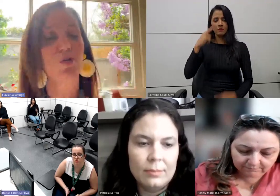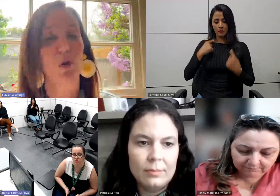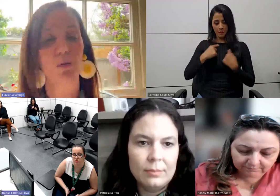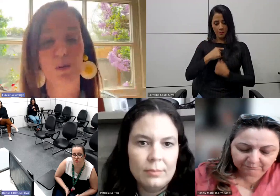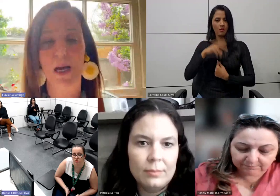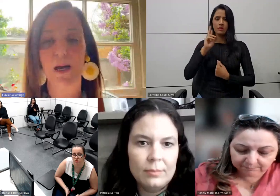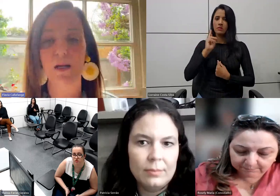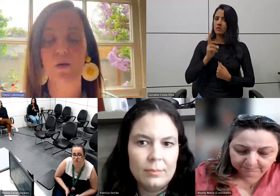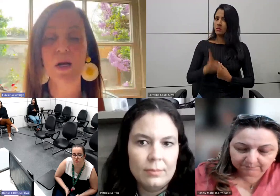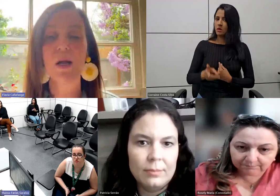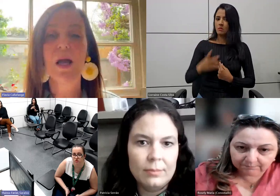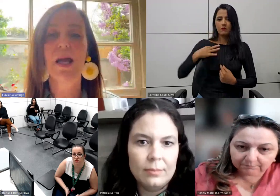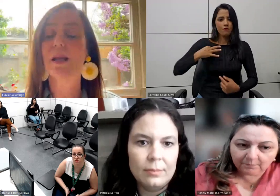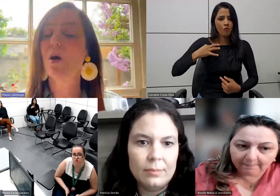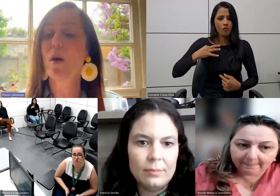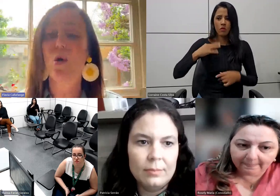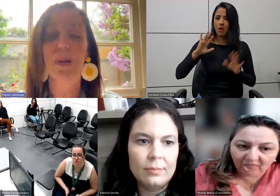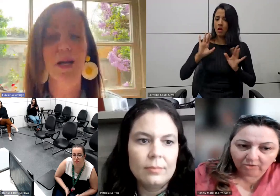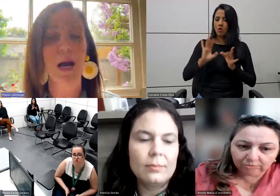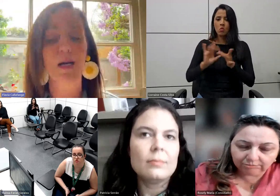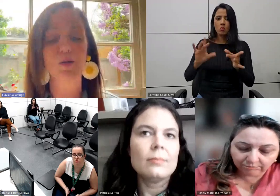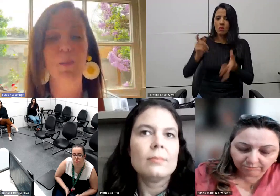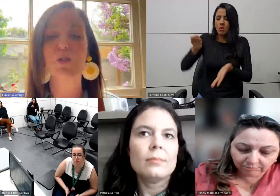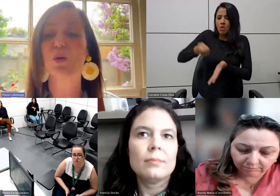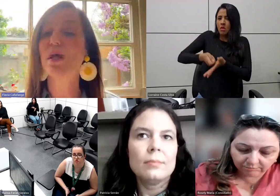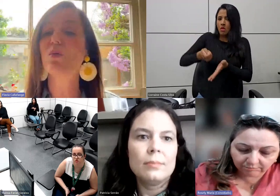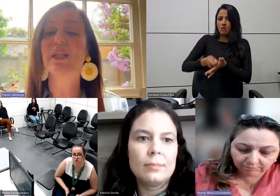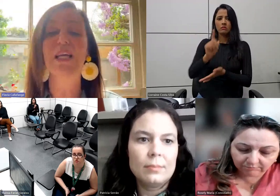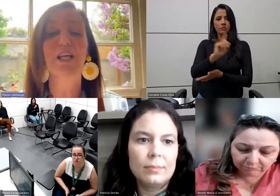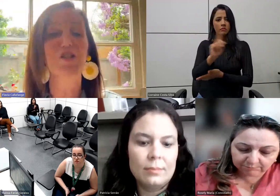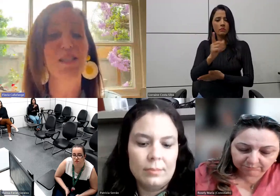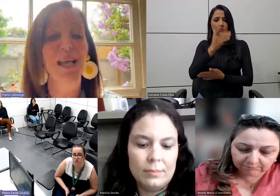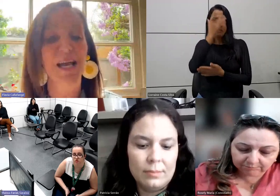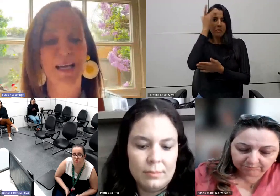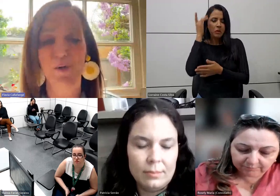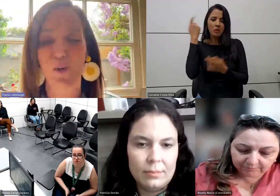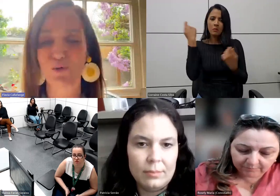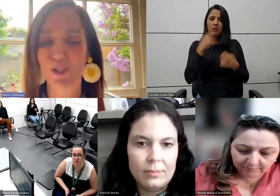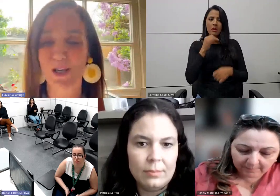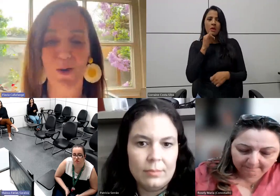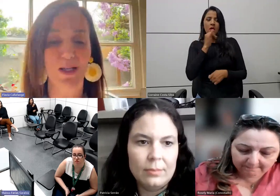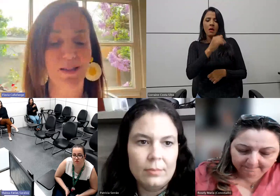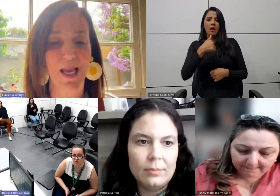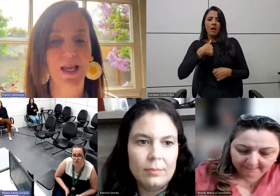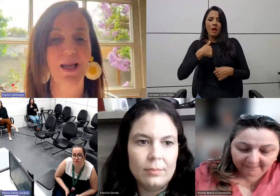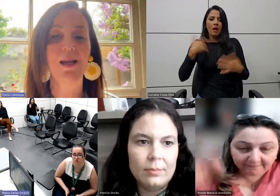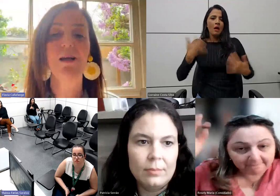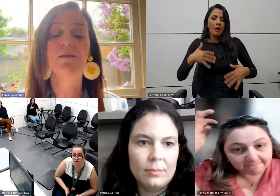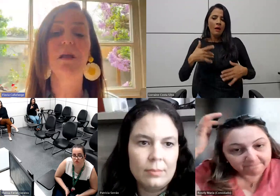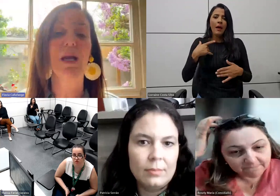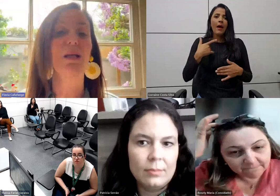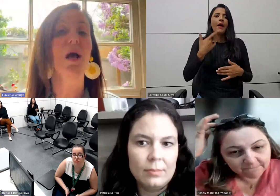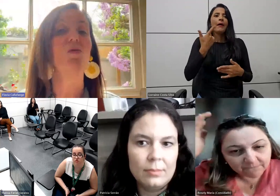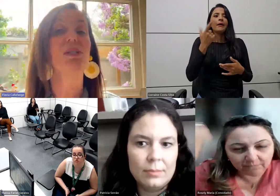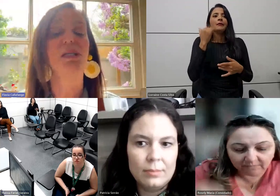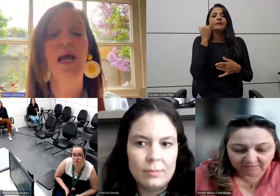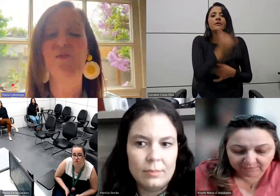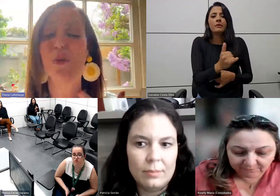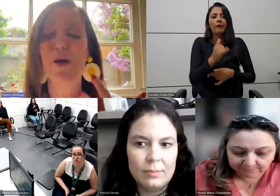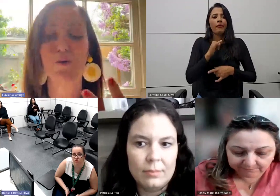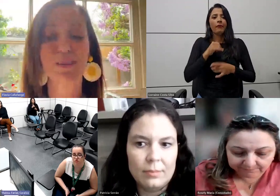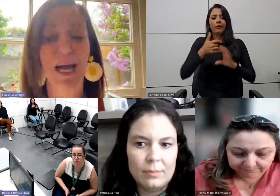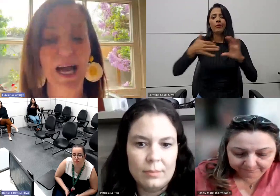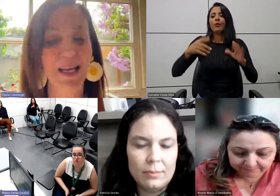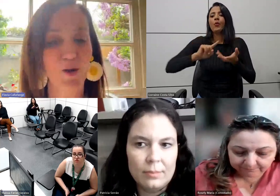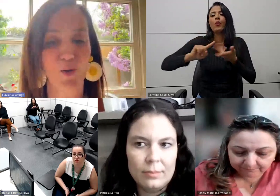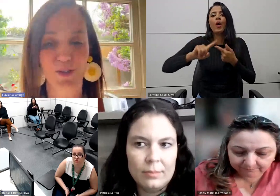totalmente voluntário, não é obrigado, a pessoa não tem que dizer que condição ela tem, também não se